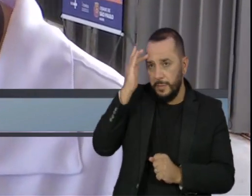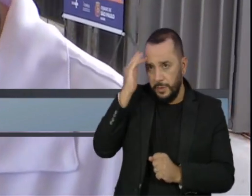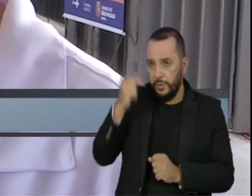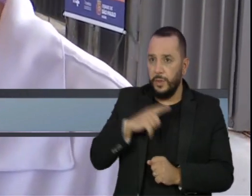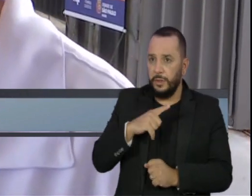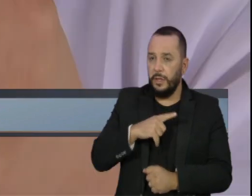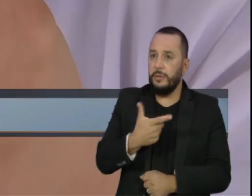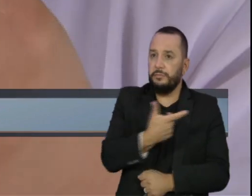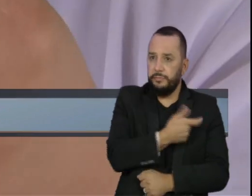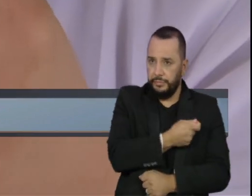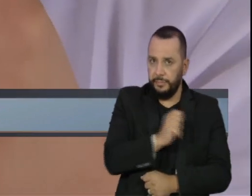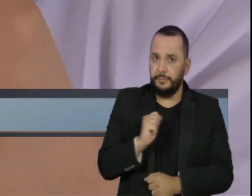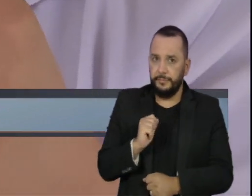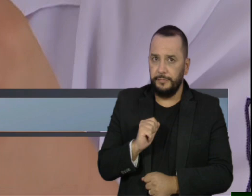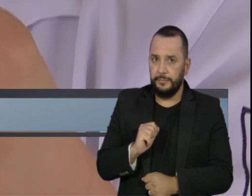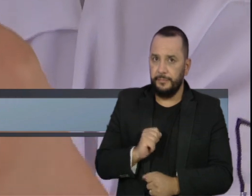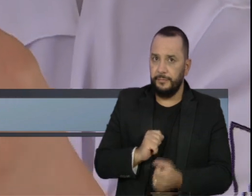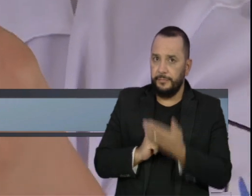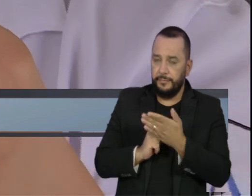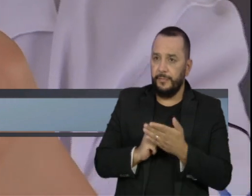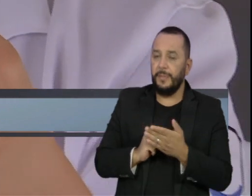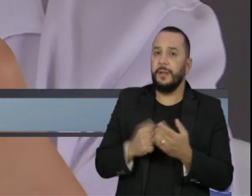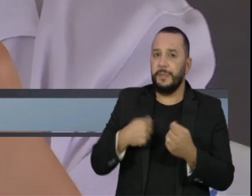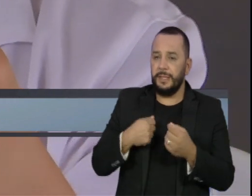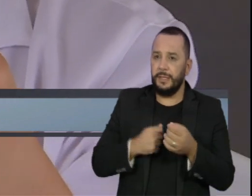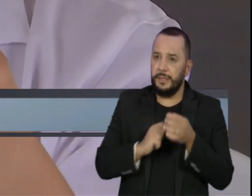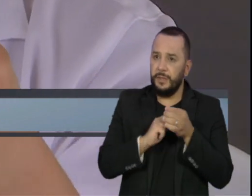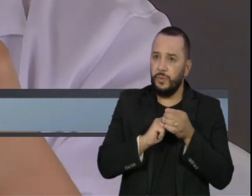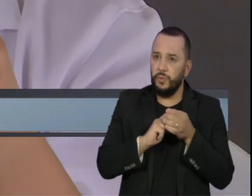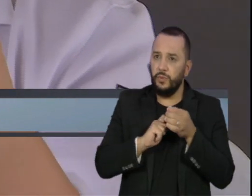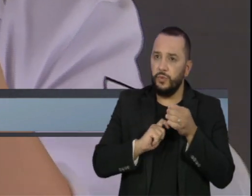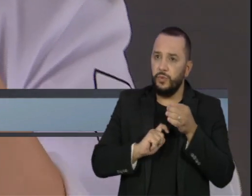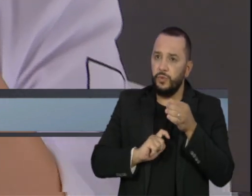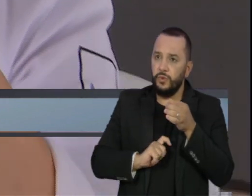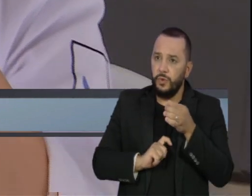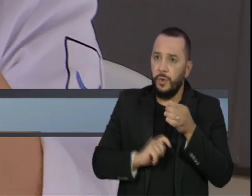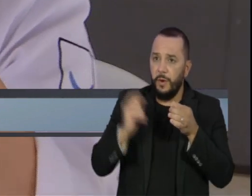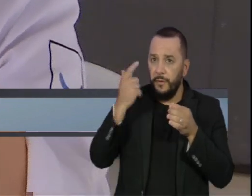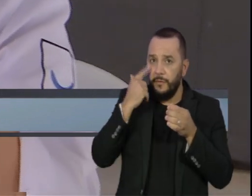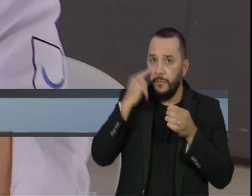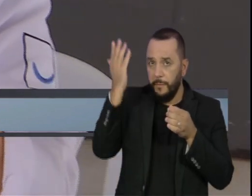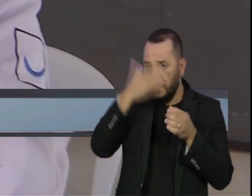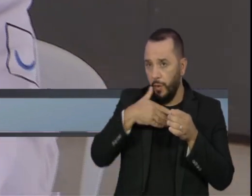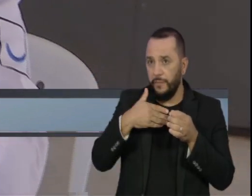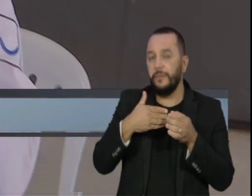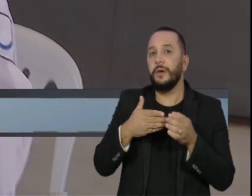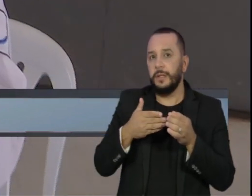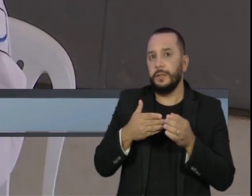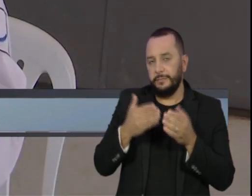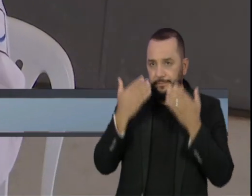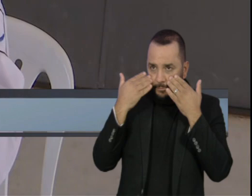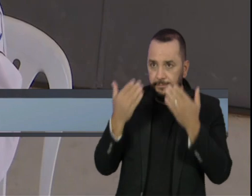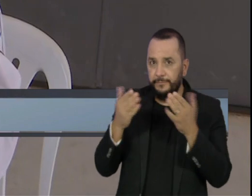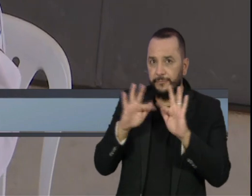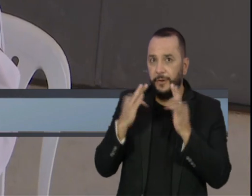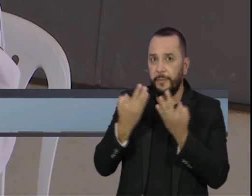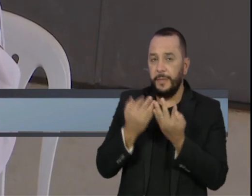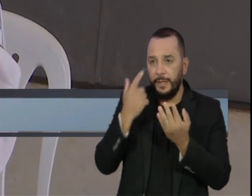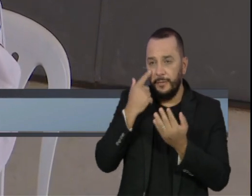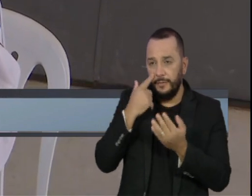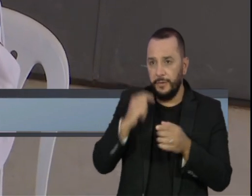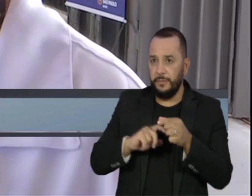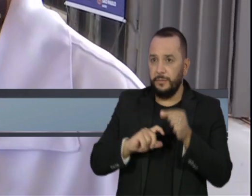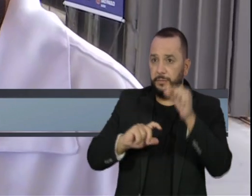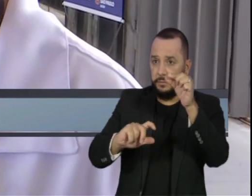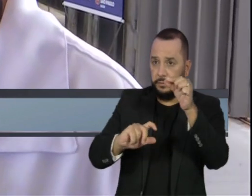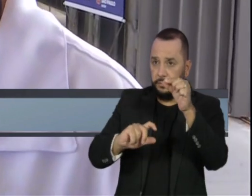receber o líquido. Ele vai fazer a aspiração da vacina na frente dos familiares, vai apresentar o frasco,